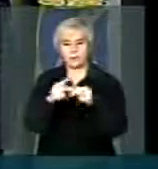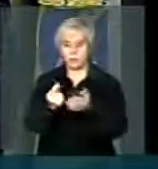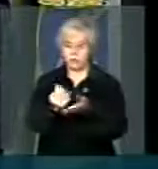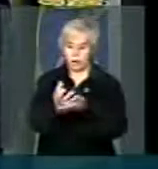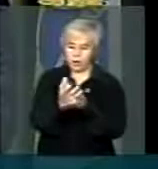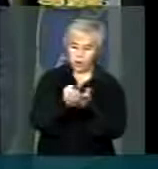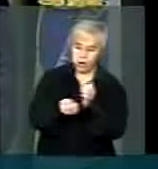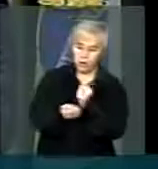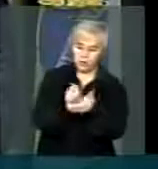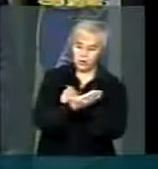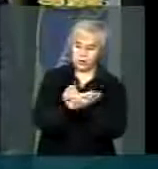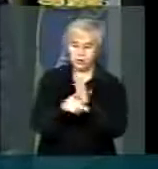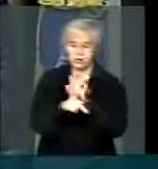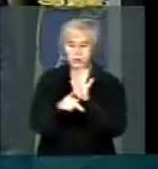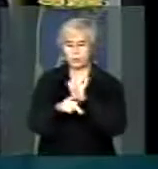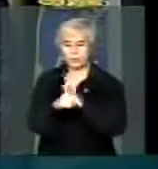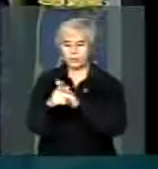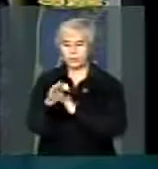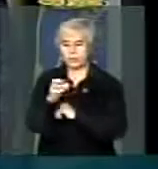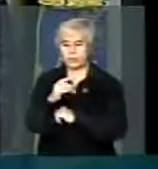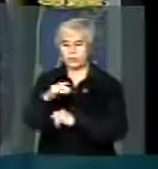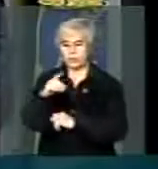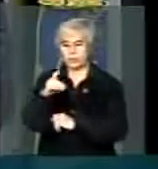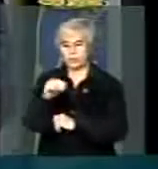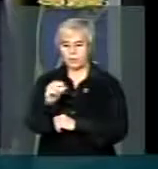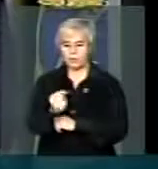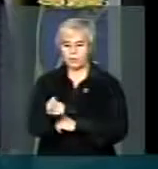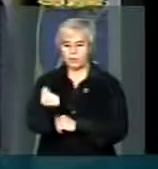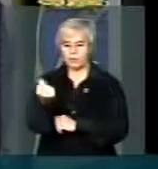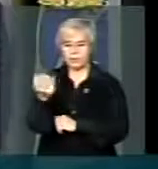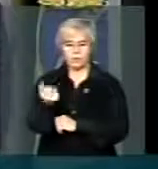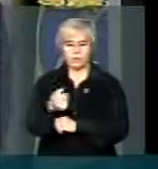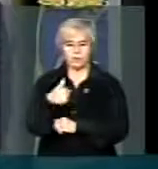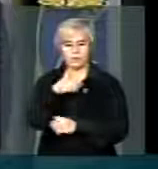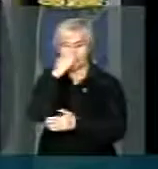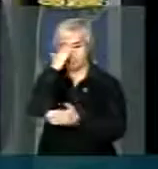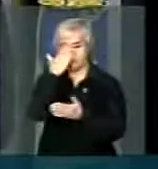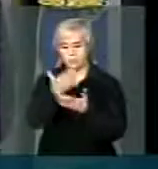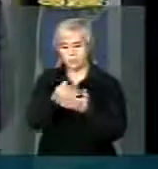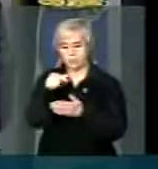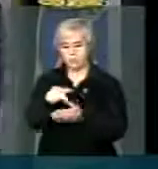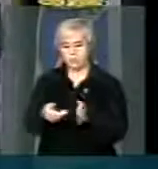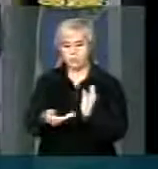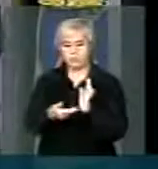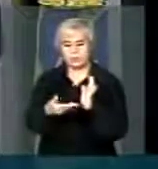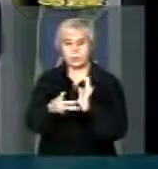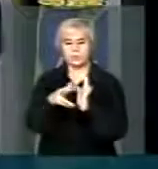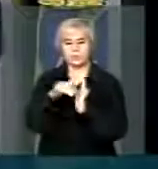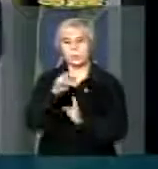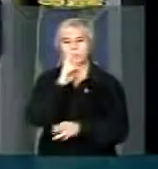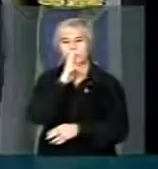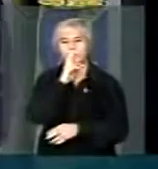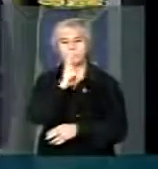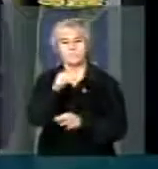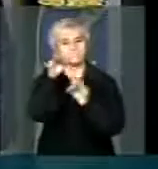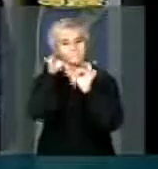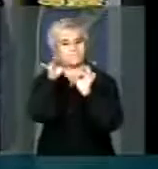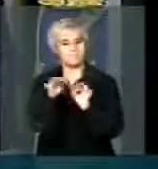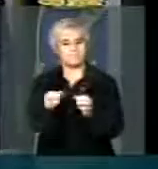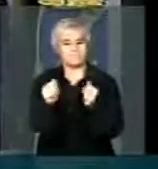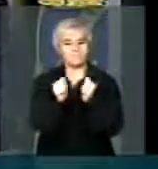instalada nesses fundos. Tenho certeza que este parlamento vai dar uma resposta à altura